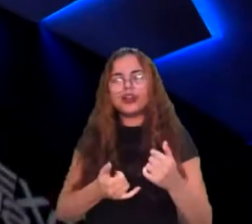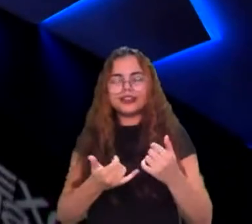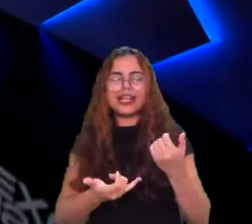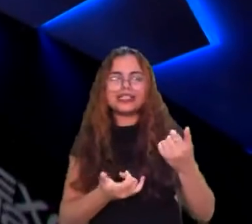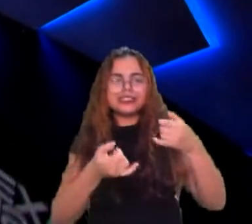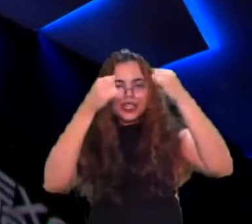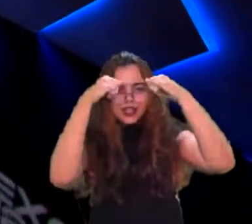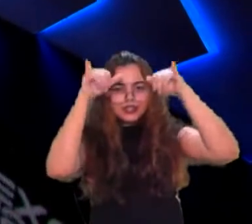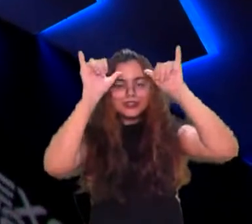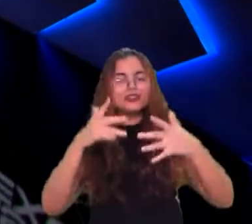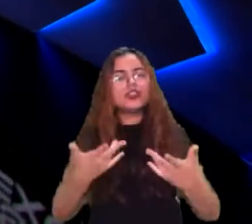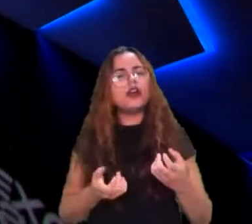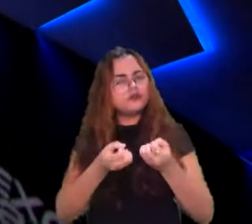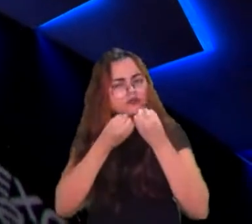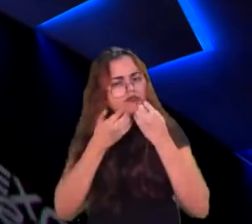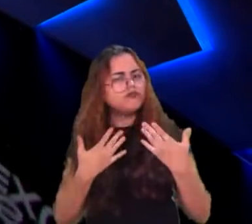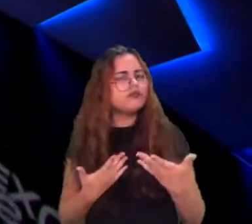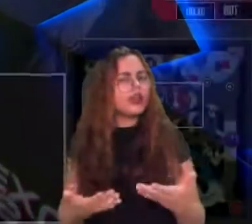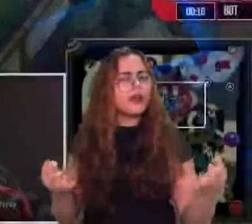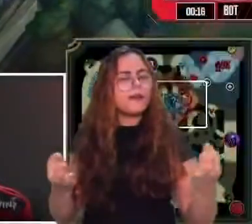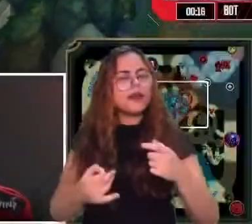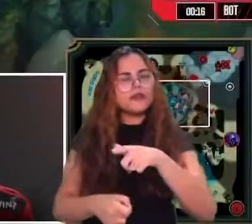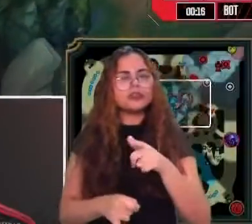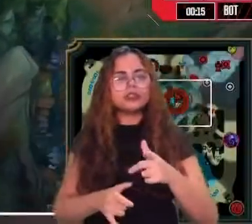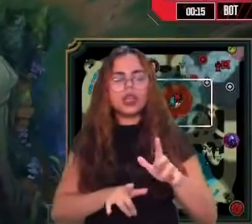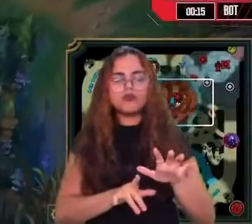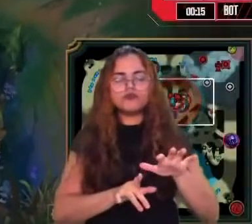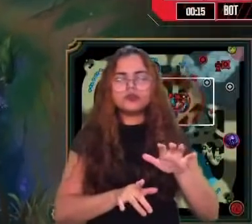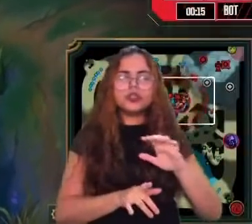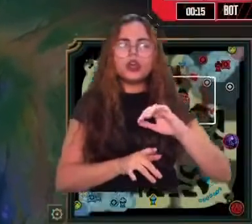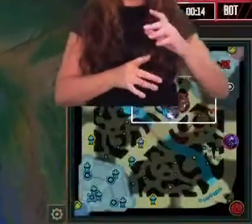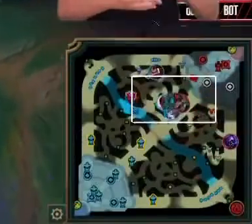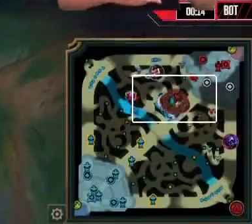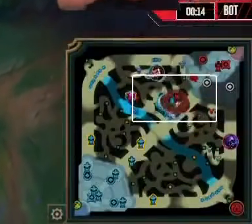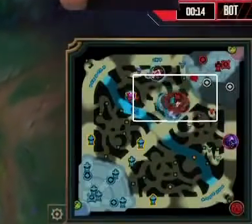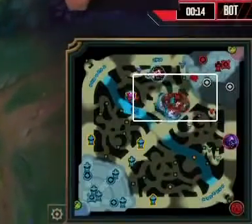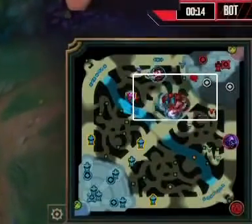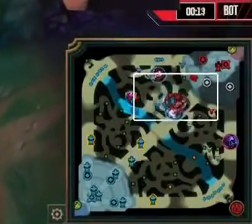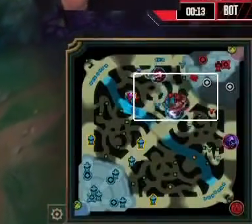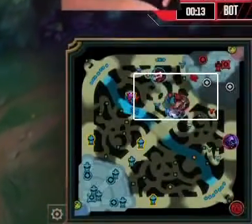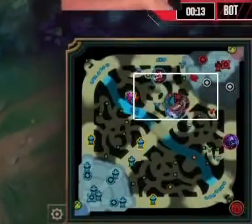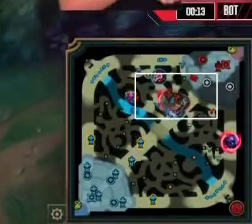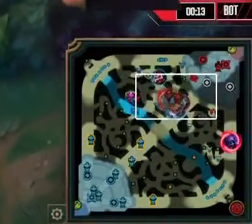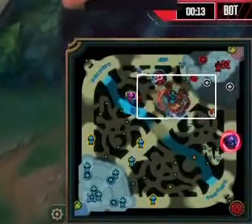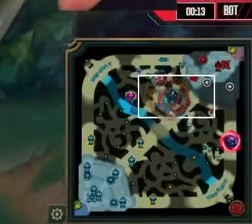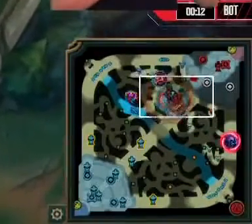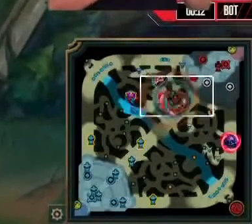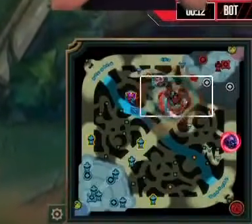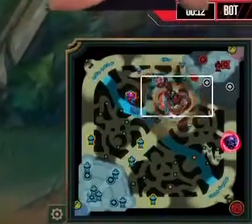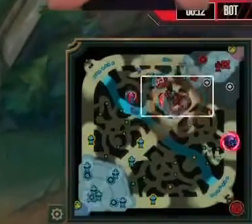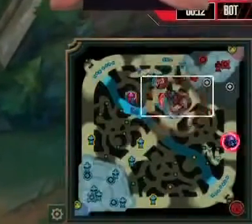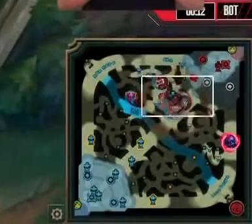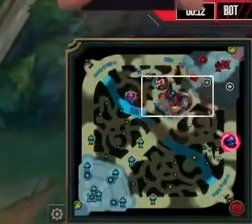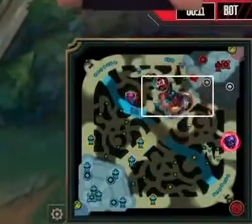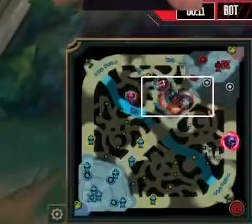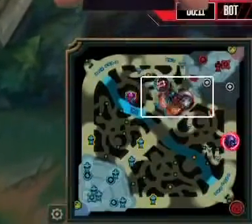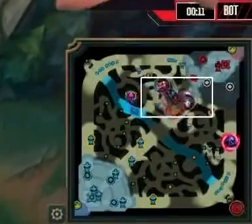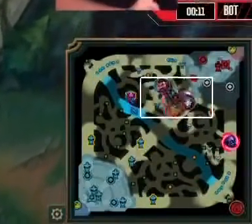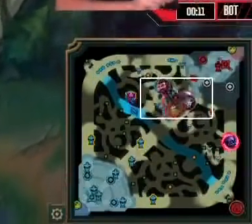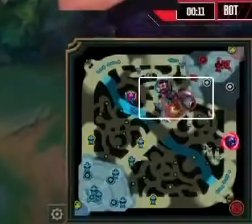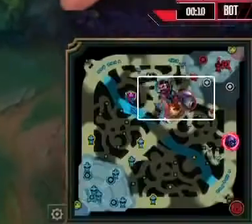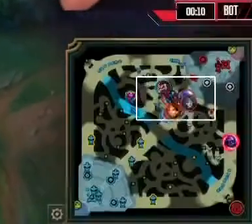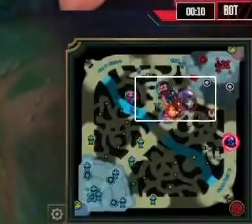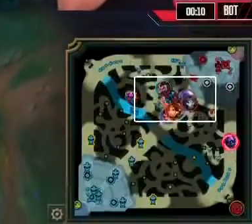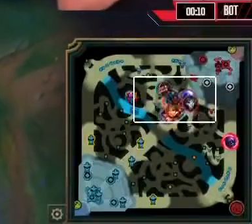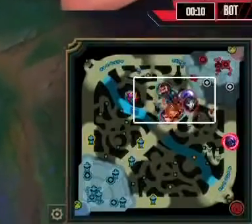um cara que tá puxando a responsabilidade. Alguns, não lembro quem foi hoje que falou, mas foi um jogador de stack, quem sabe tá sendo um jogador de stack. Muito se espera do